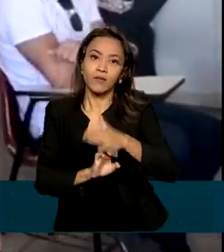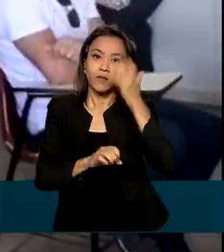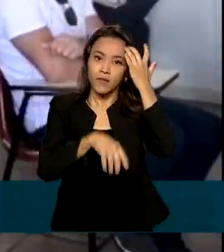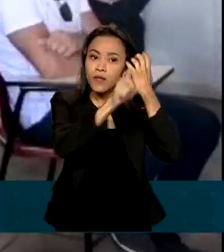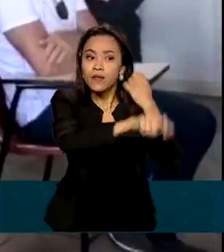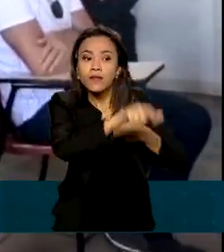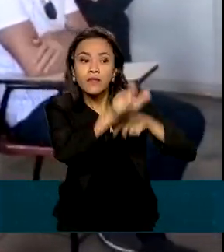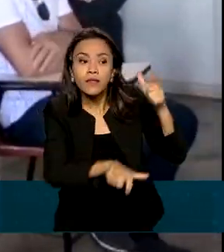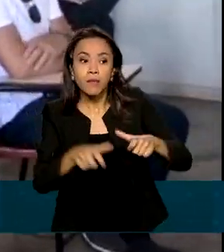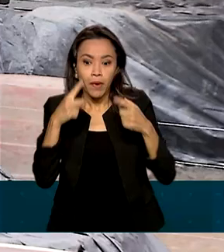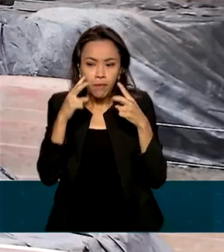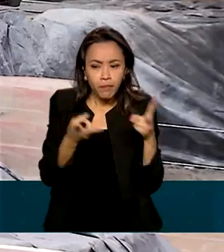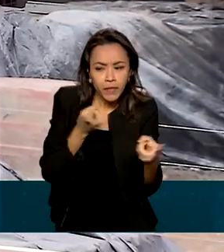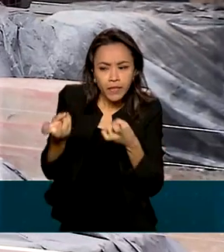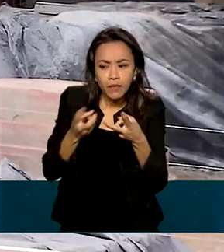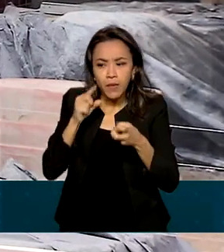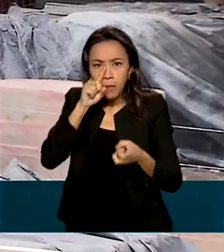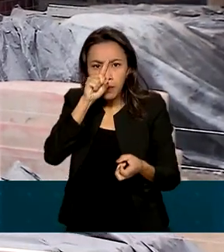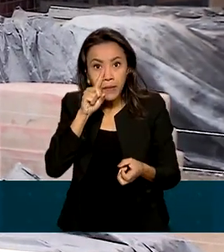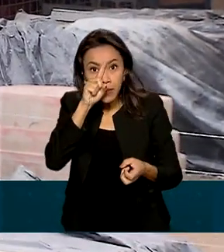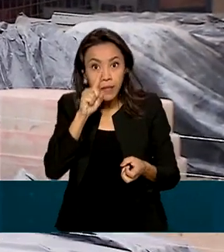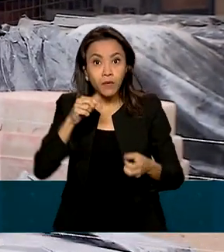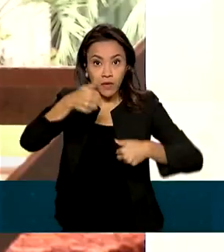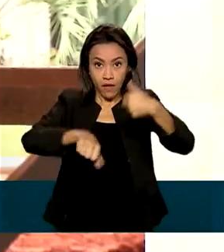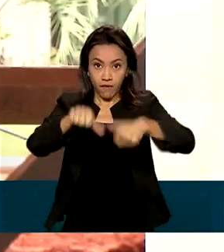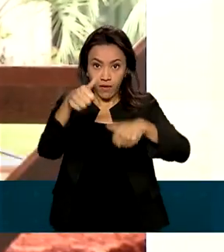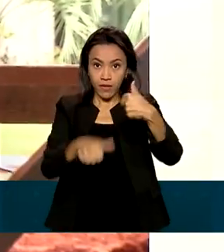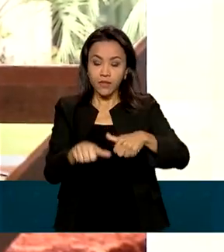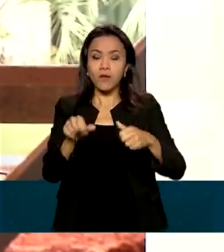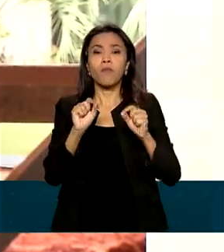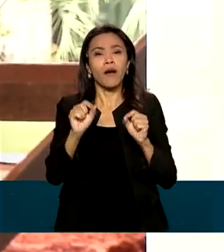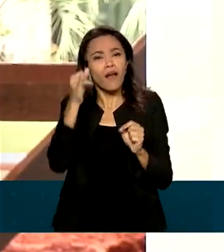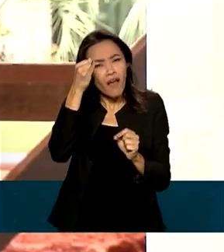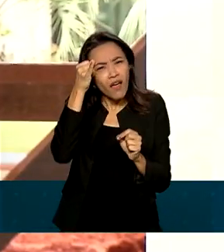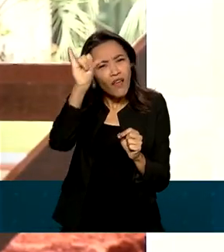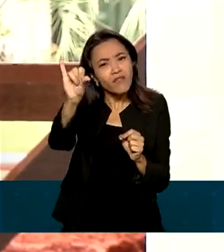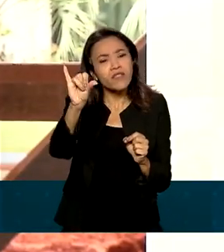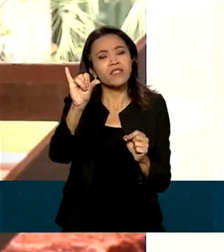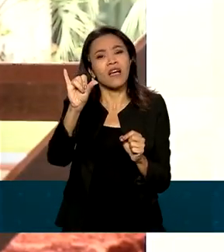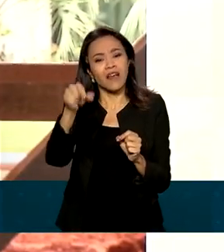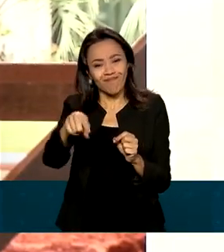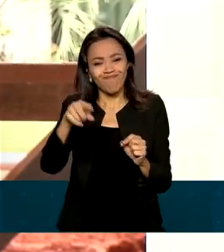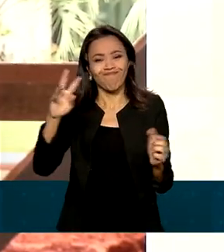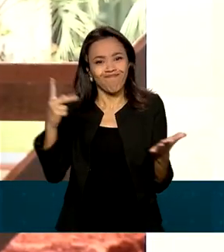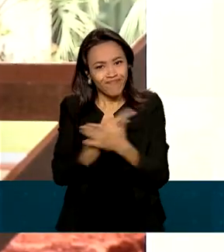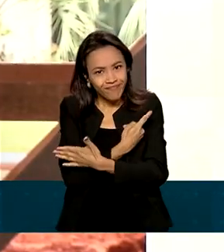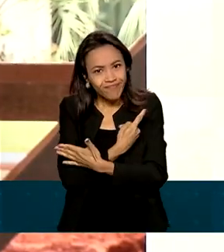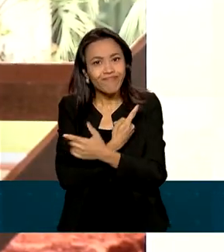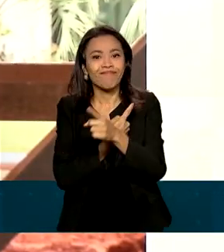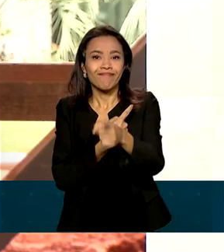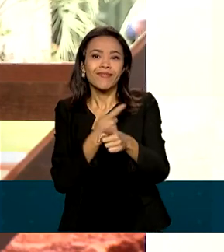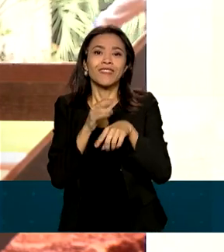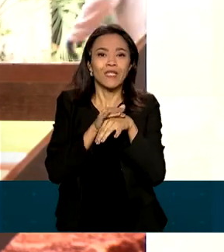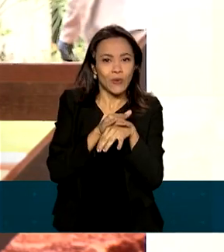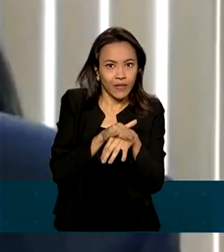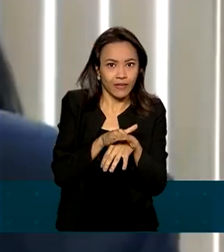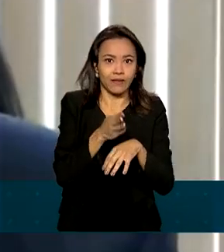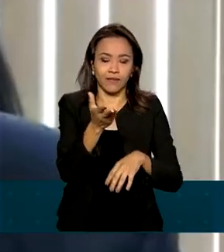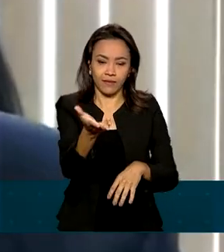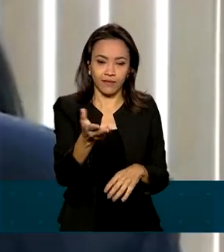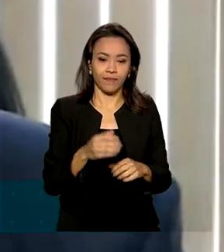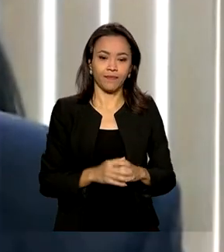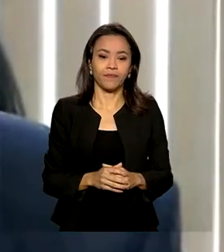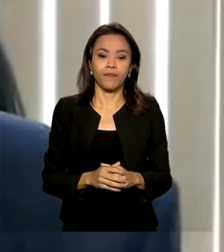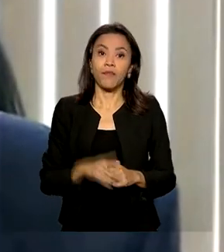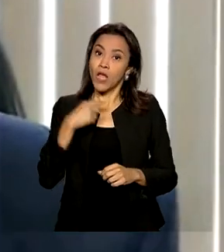identificação de perigos e avaliação de riscos para prevenir acidentes e doenças ocupacionais. A gente